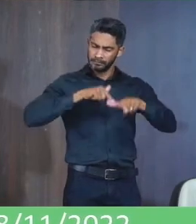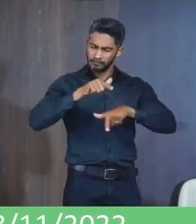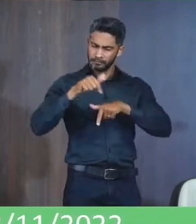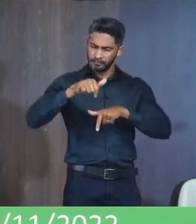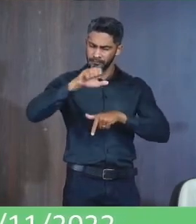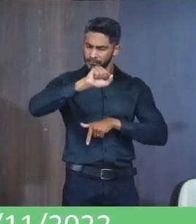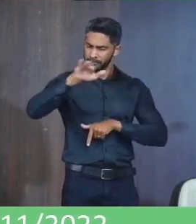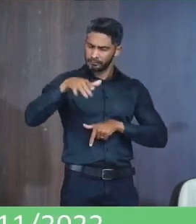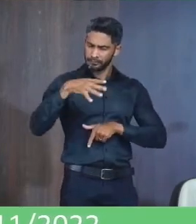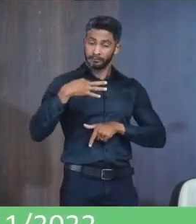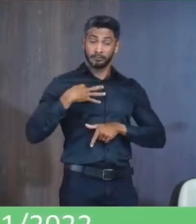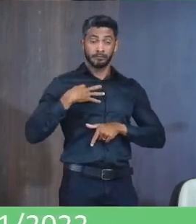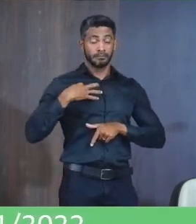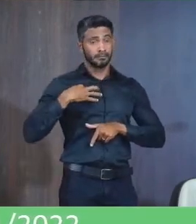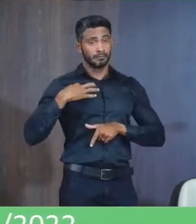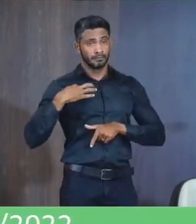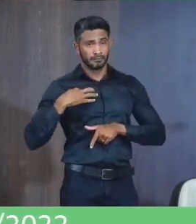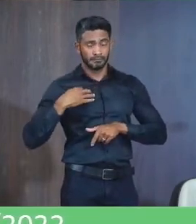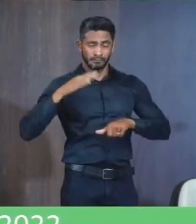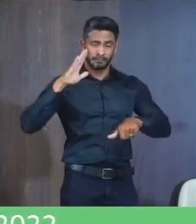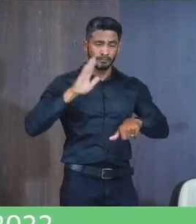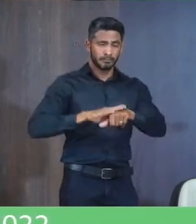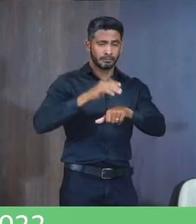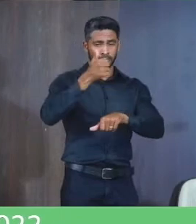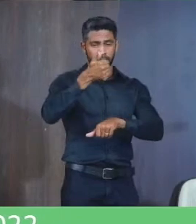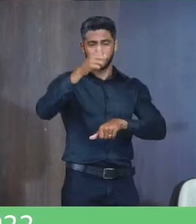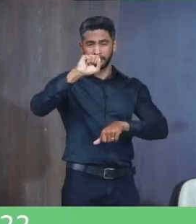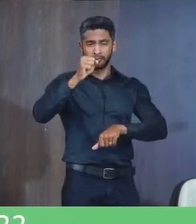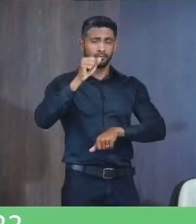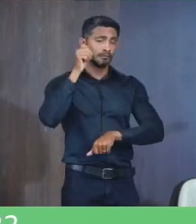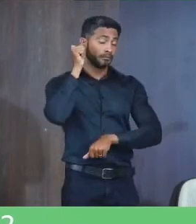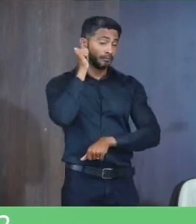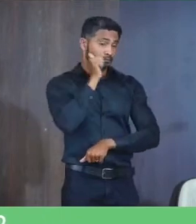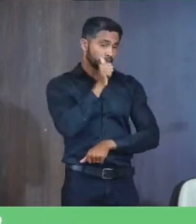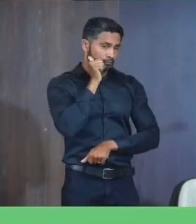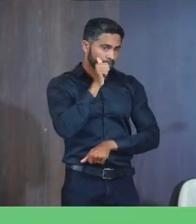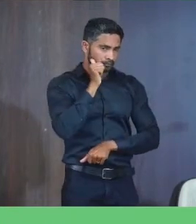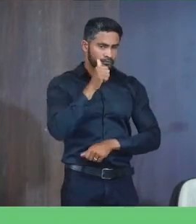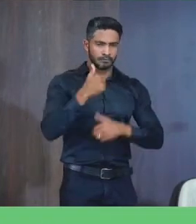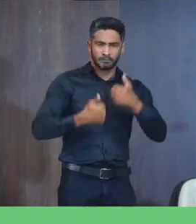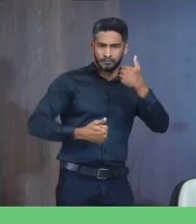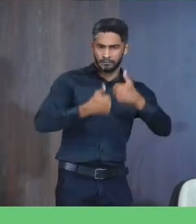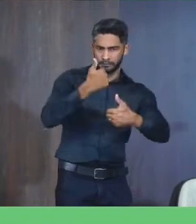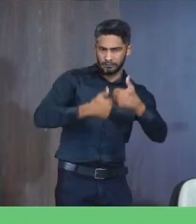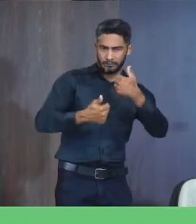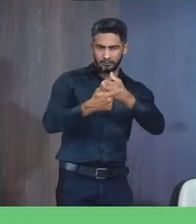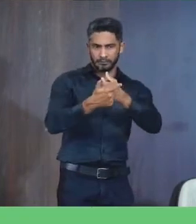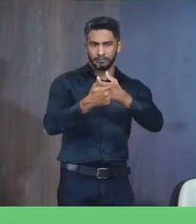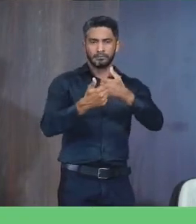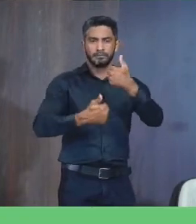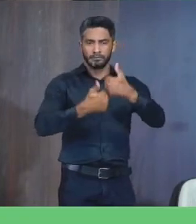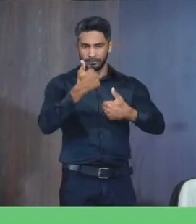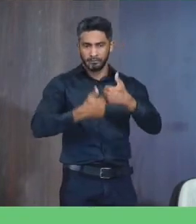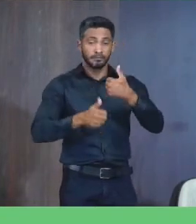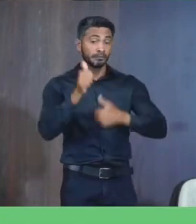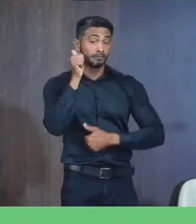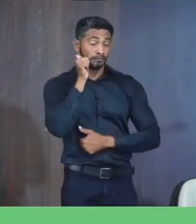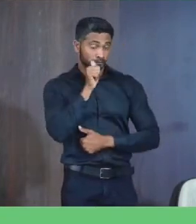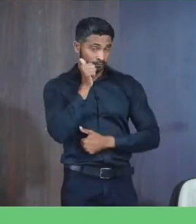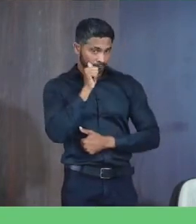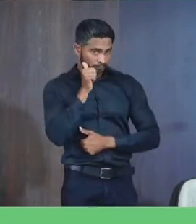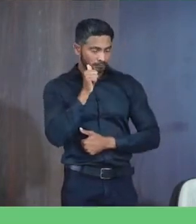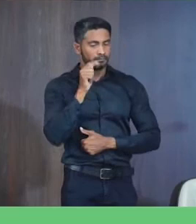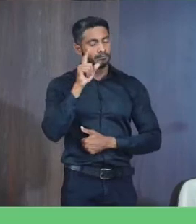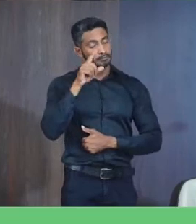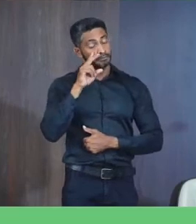trabalho Voluntário Com mais de 18 mulheres Futebol feminino E assim Fica a sombra